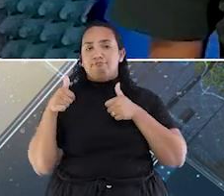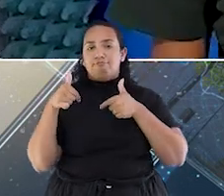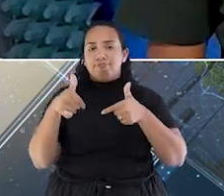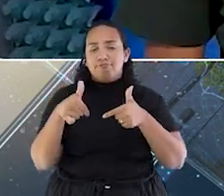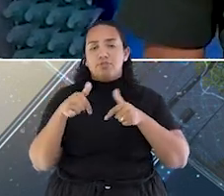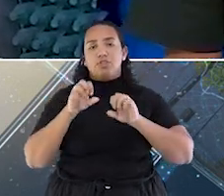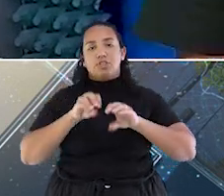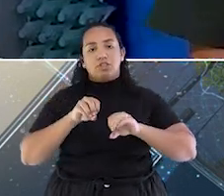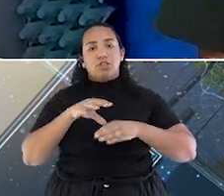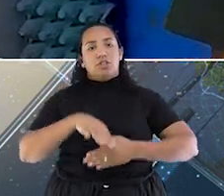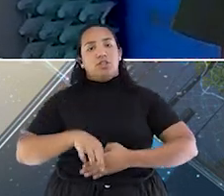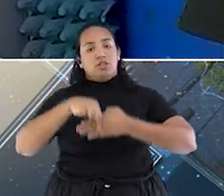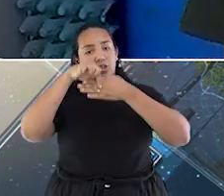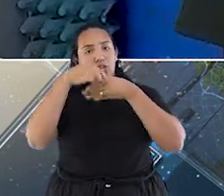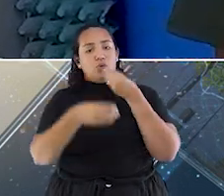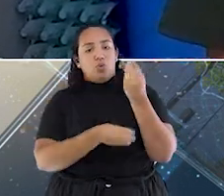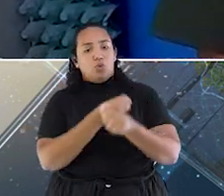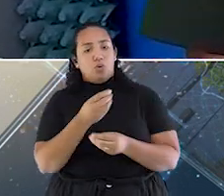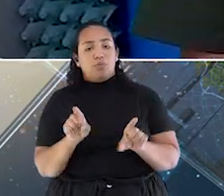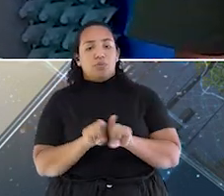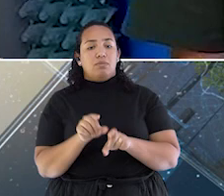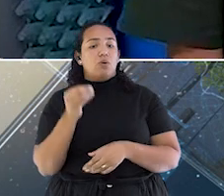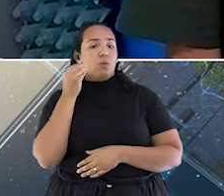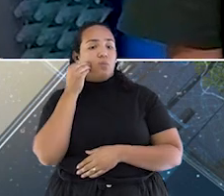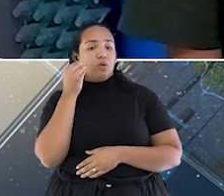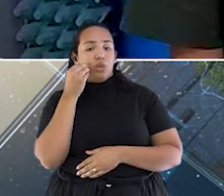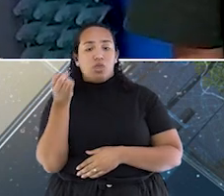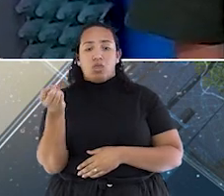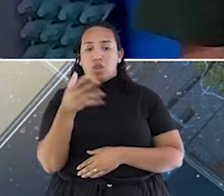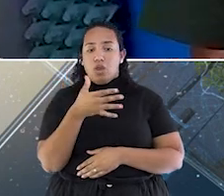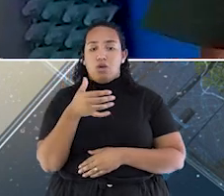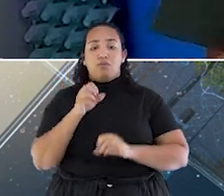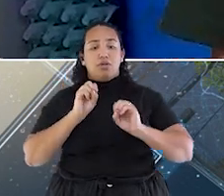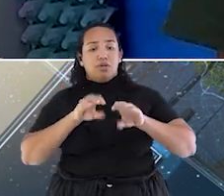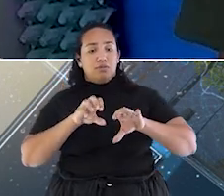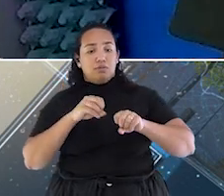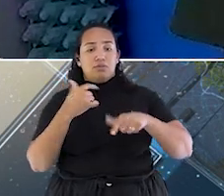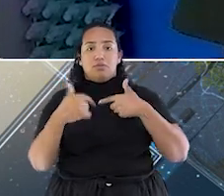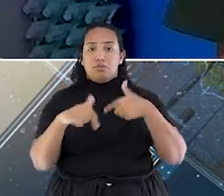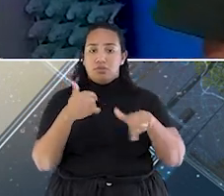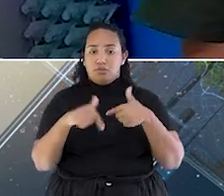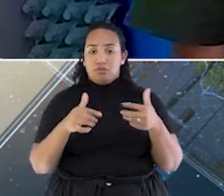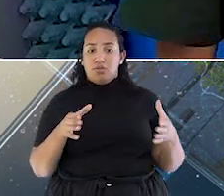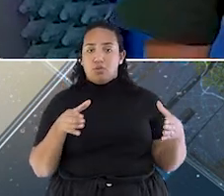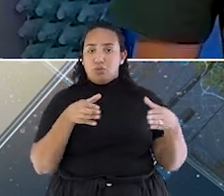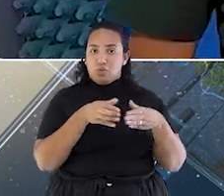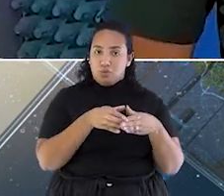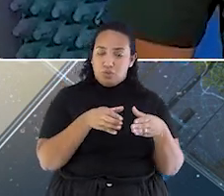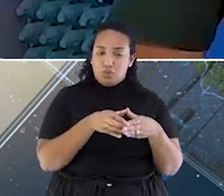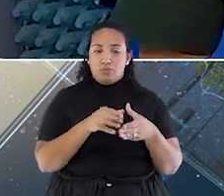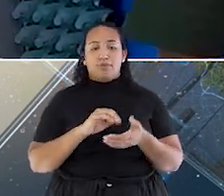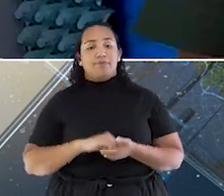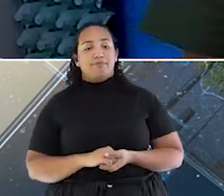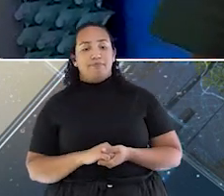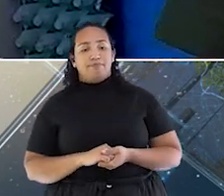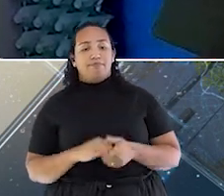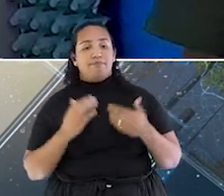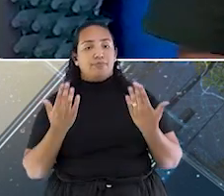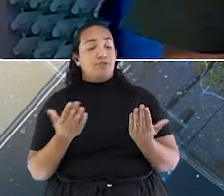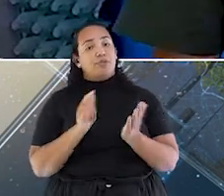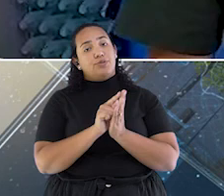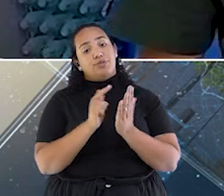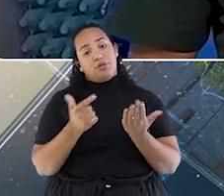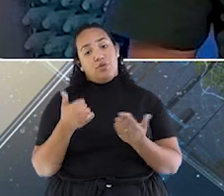como ser um bom líder nos traz oportunidades e ensina a trabalhar em grupo. O jornal é o que eu mais